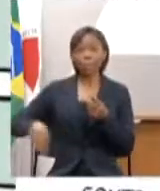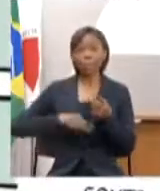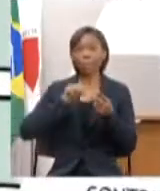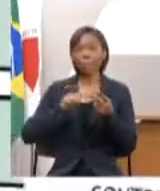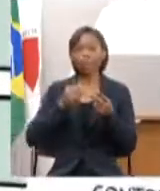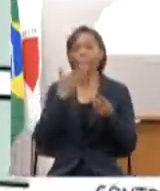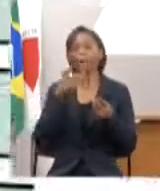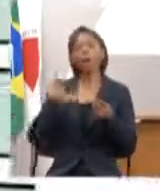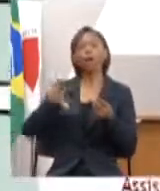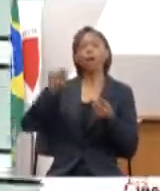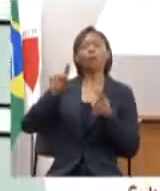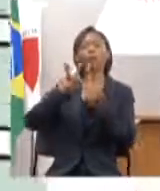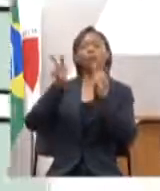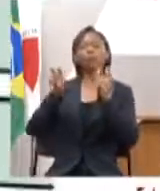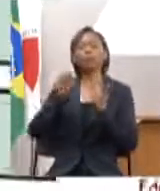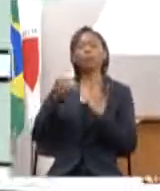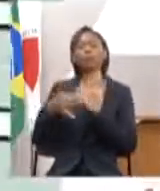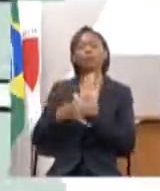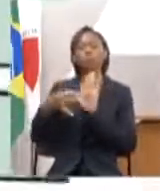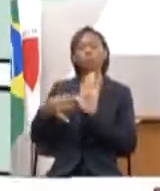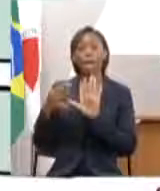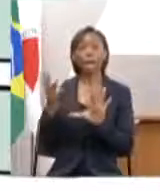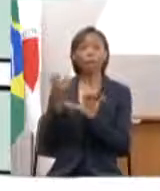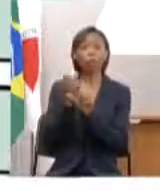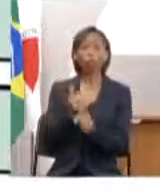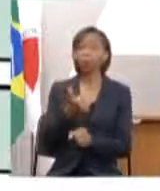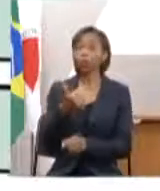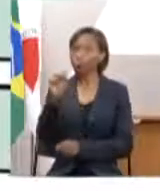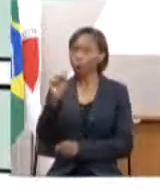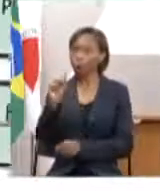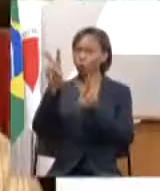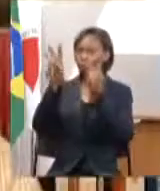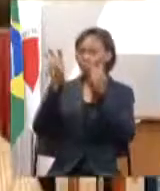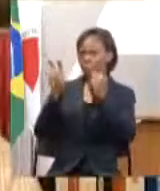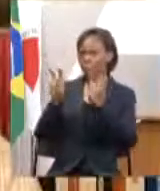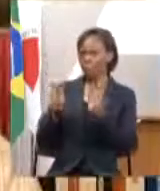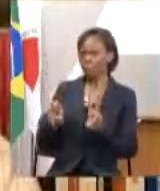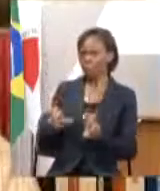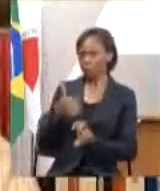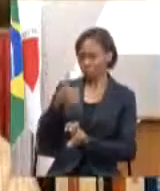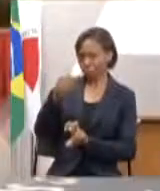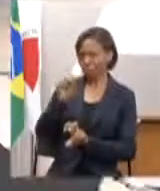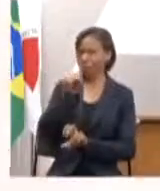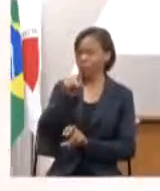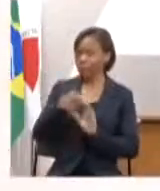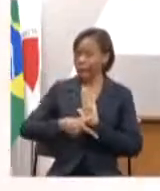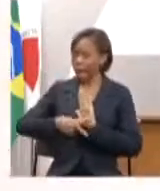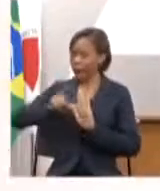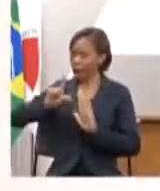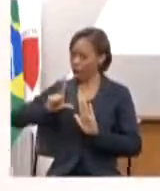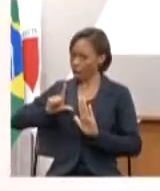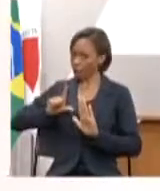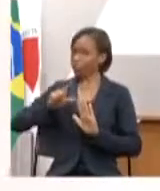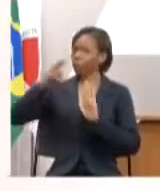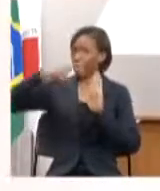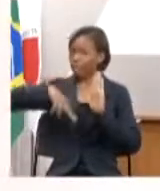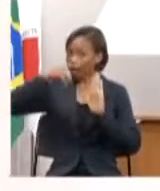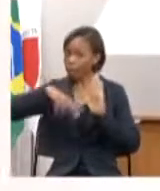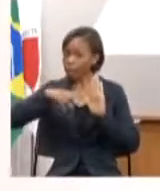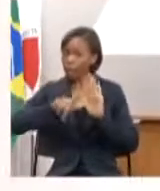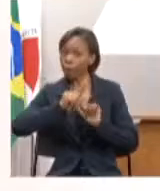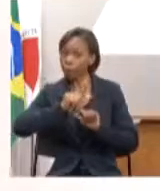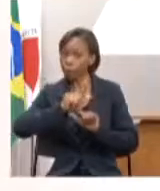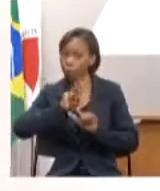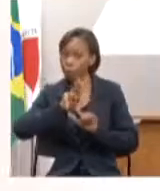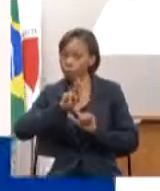sobre o qual deseja opinar. São 18 opções disponíveis. Antes de fazer sua sugestão, você pode ler o guia de programas